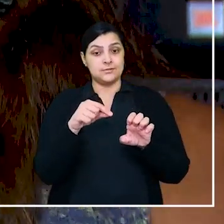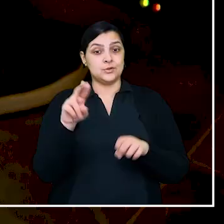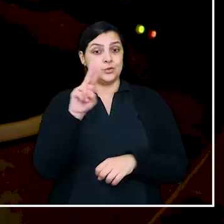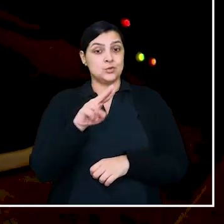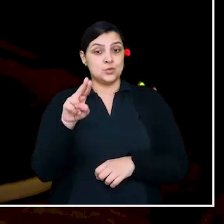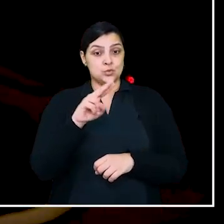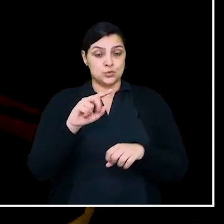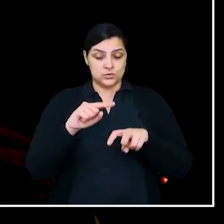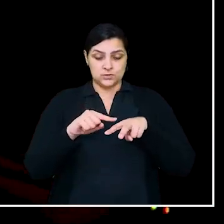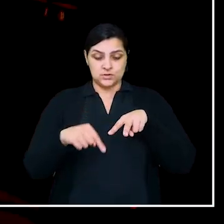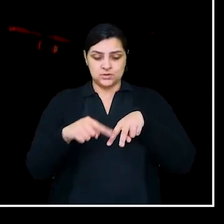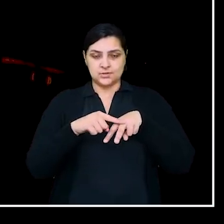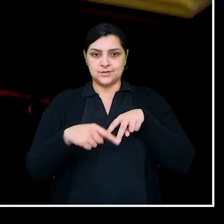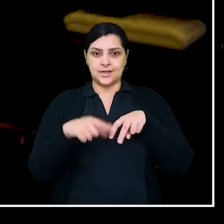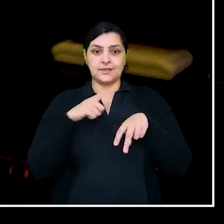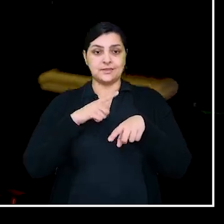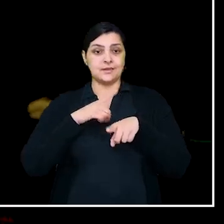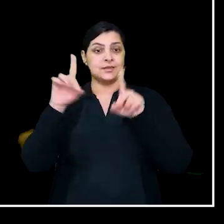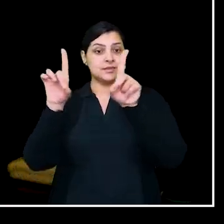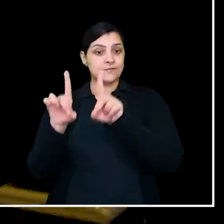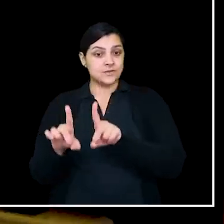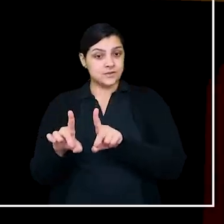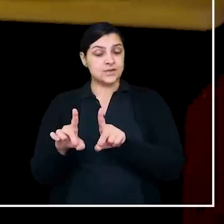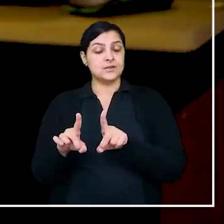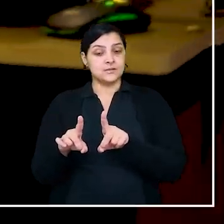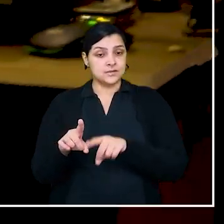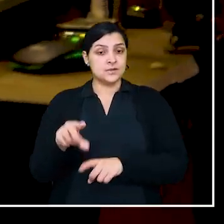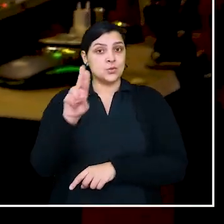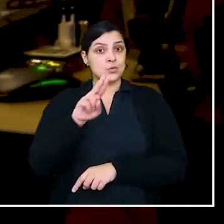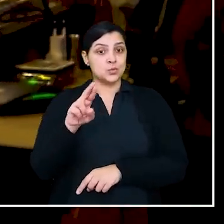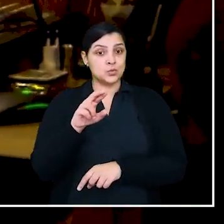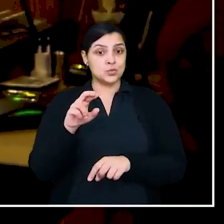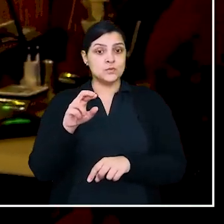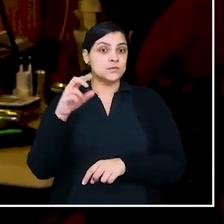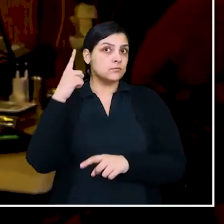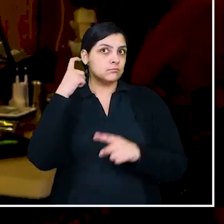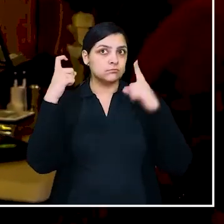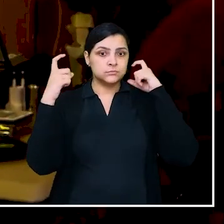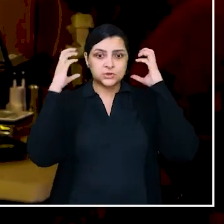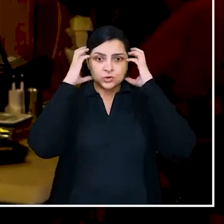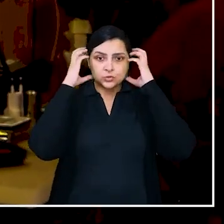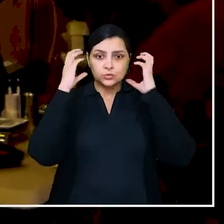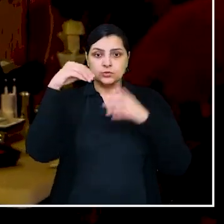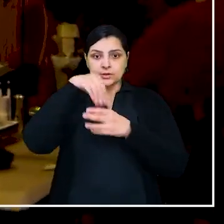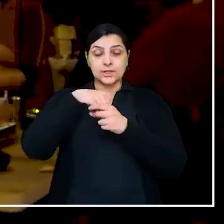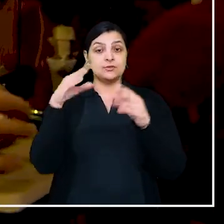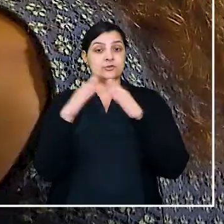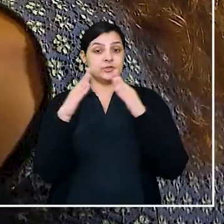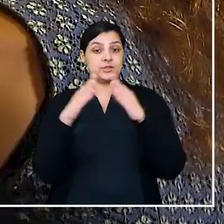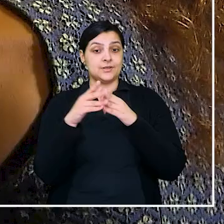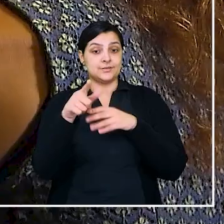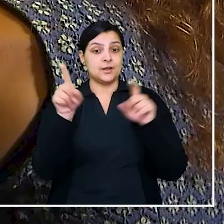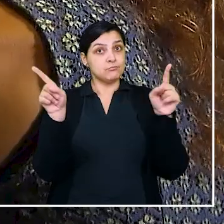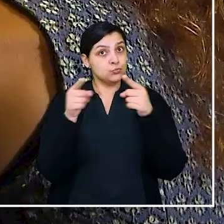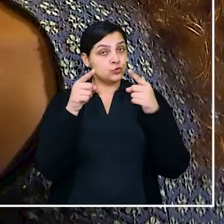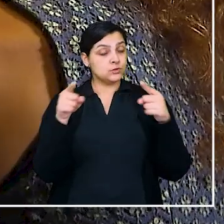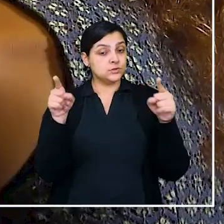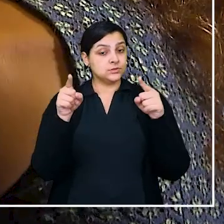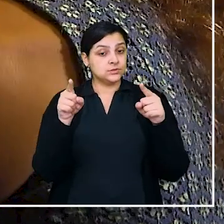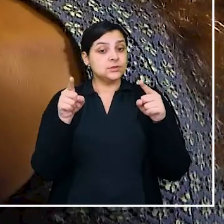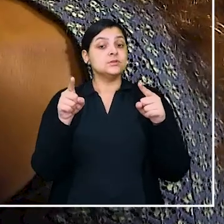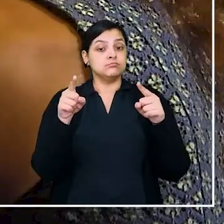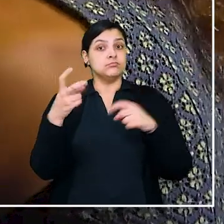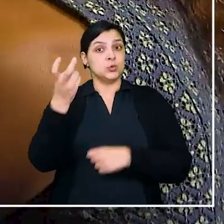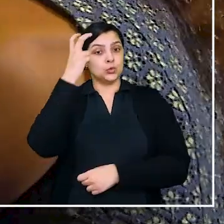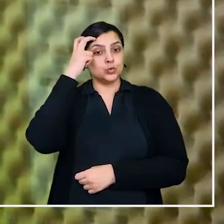que usa órteses por ter deficiência, utiliza como estúdio um espaço na própria casa. Ela é musicista e